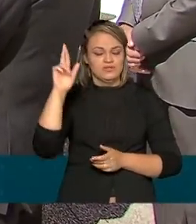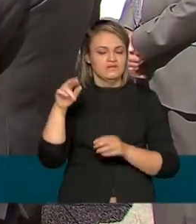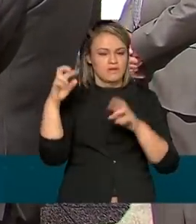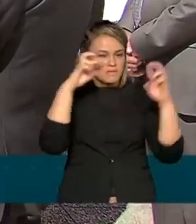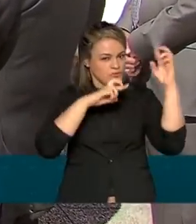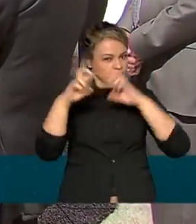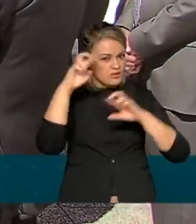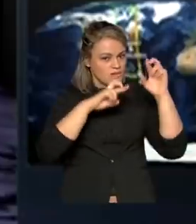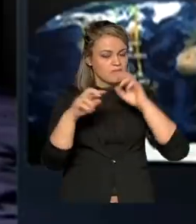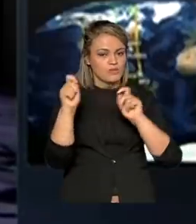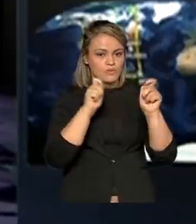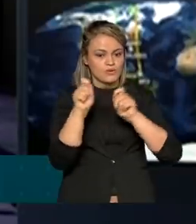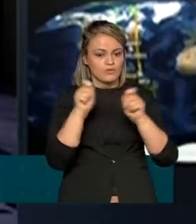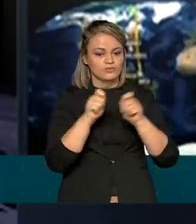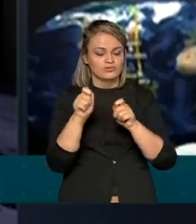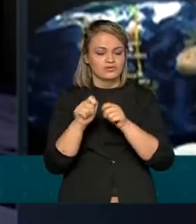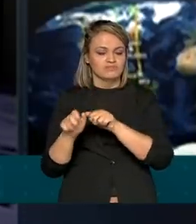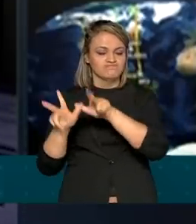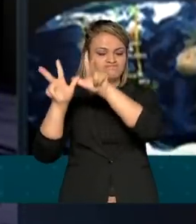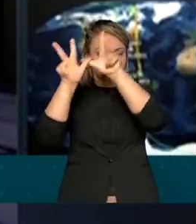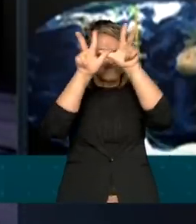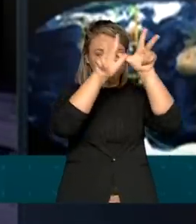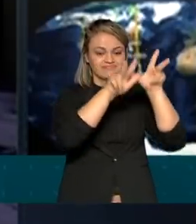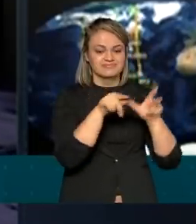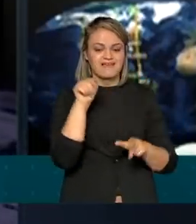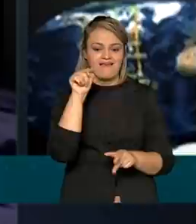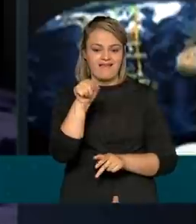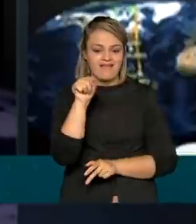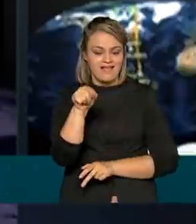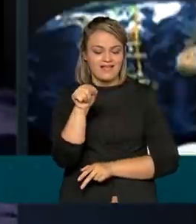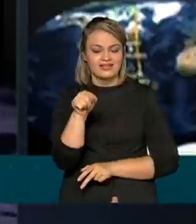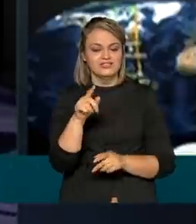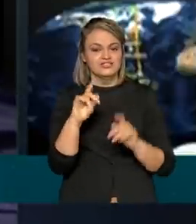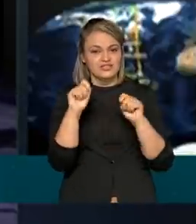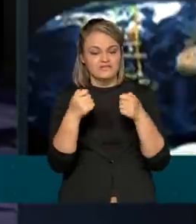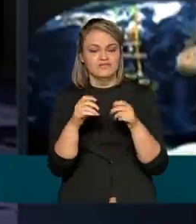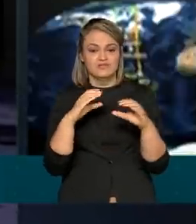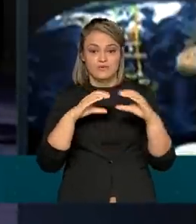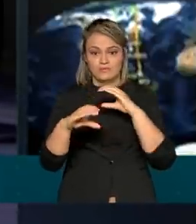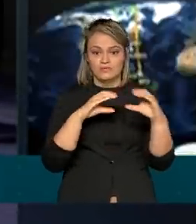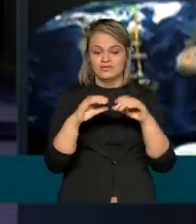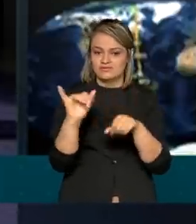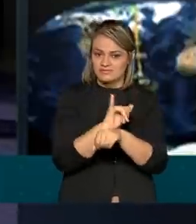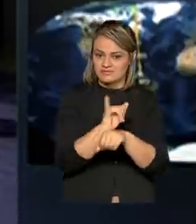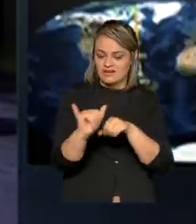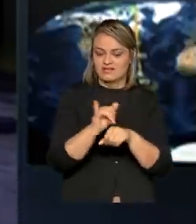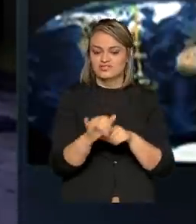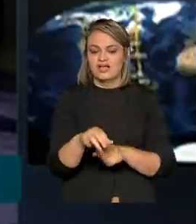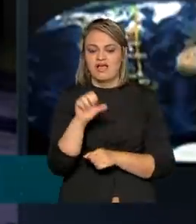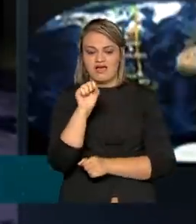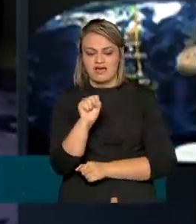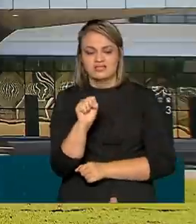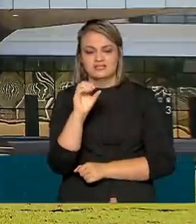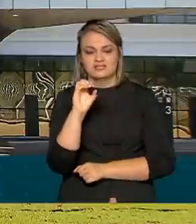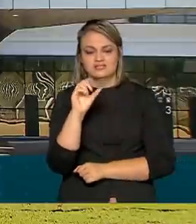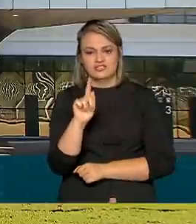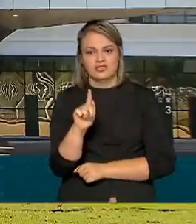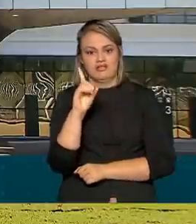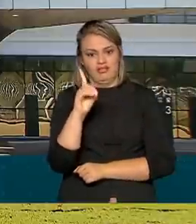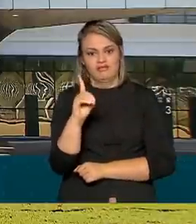monitoramento e controle do Satélite Geoestacionário de Defesa e Comunicações Estratégicas, o SGDC.